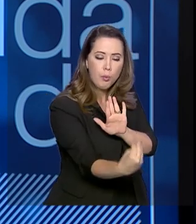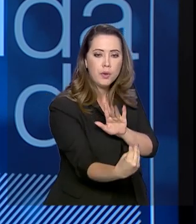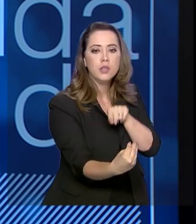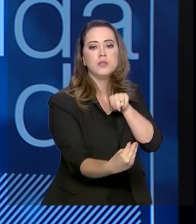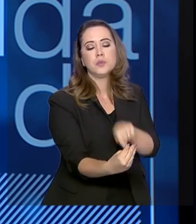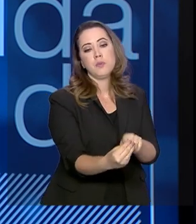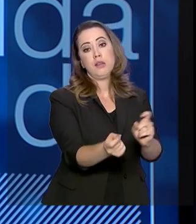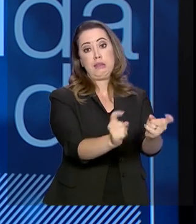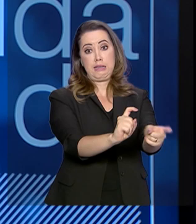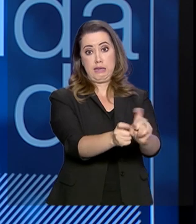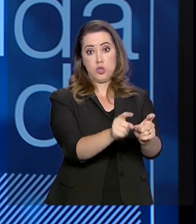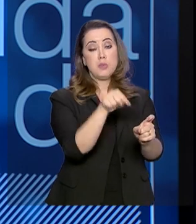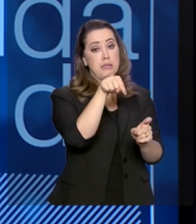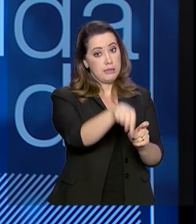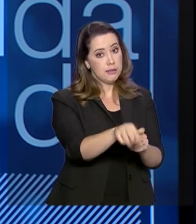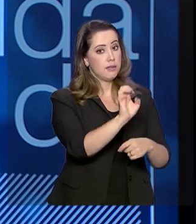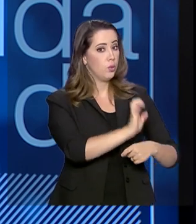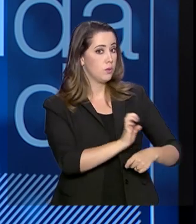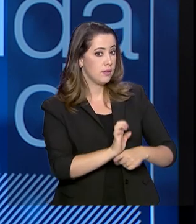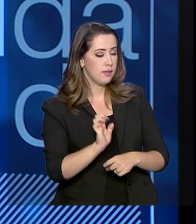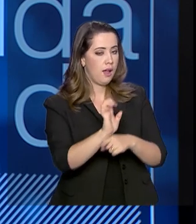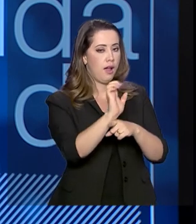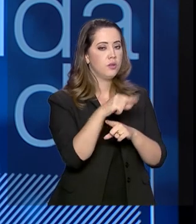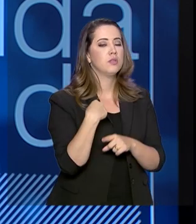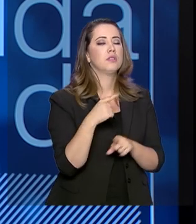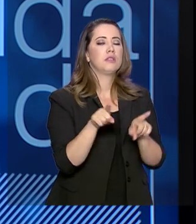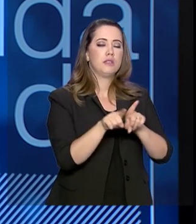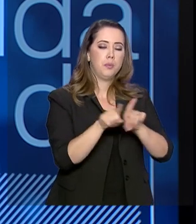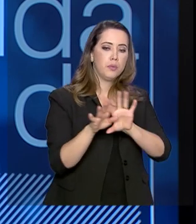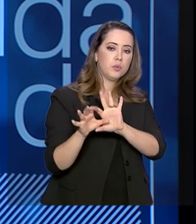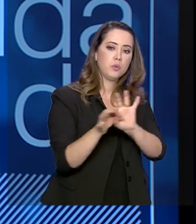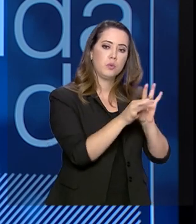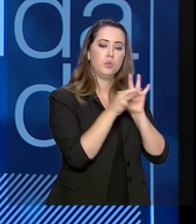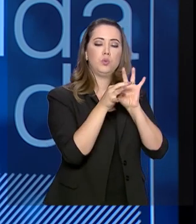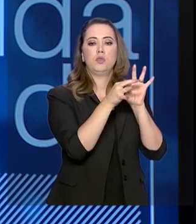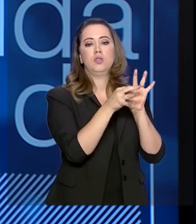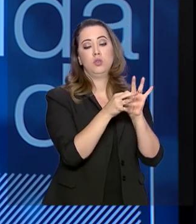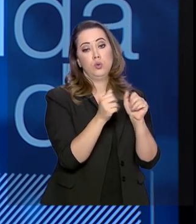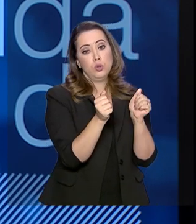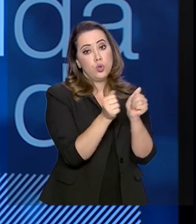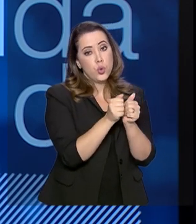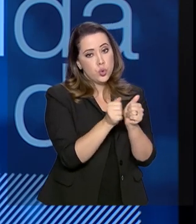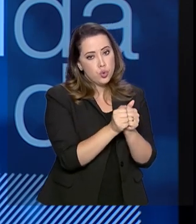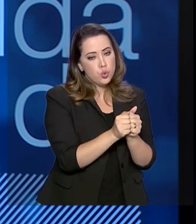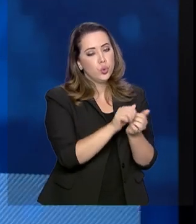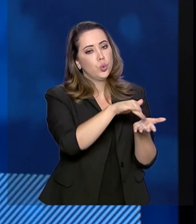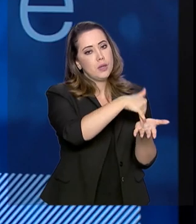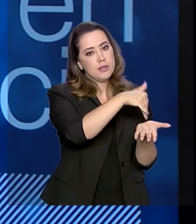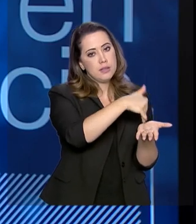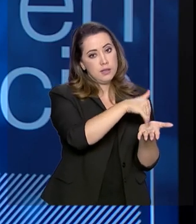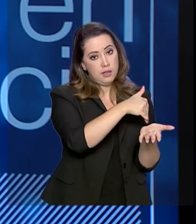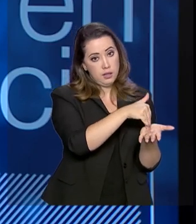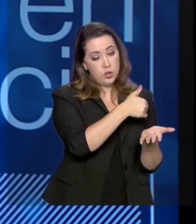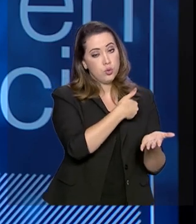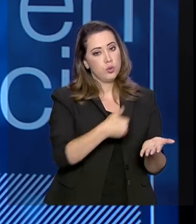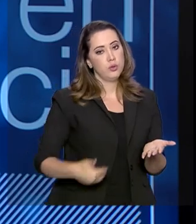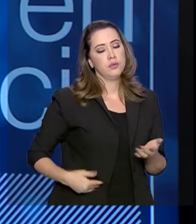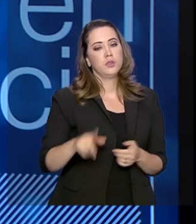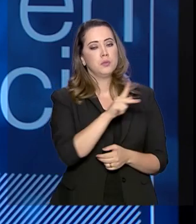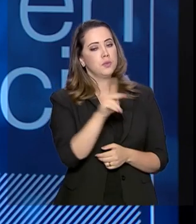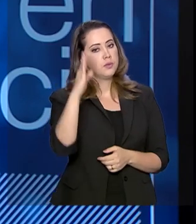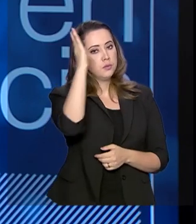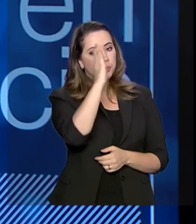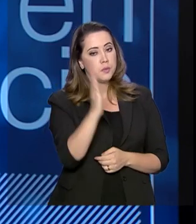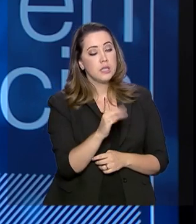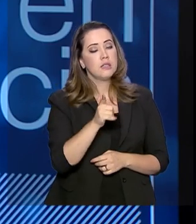âmbito das administrações estaduais. E temos uma parceria também com a Secretaria de Governo da Presidência da República, que é